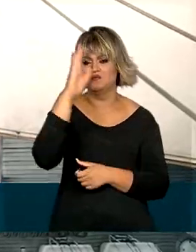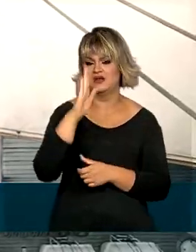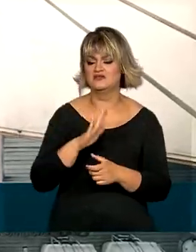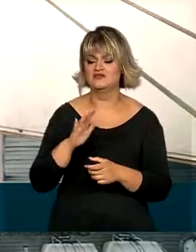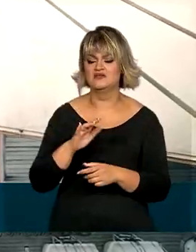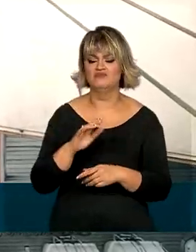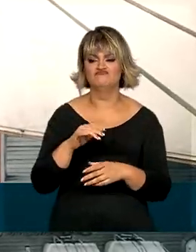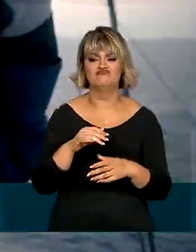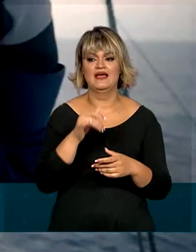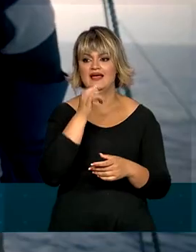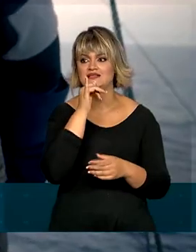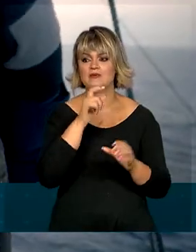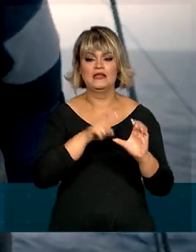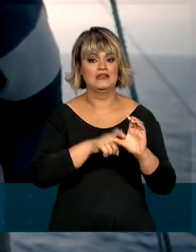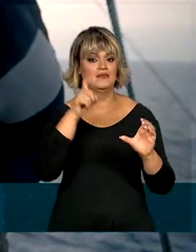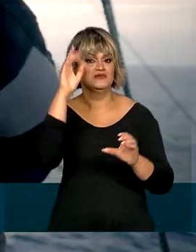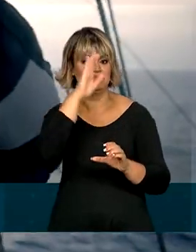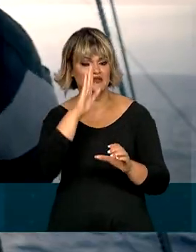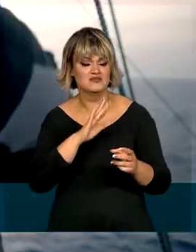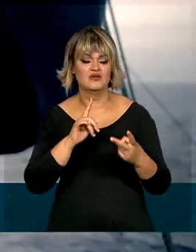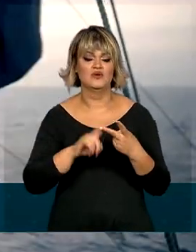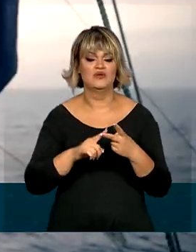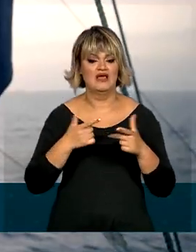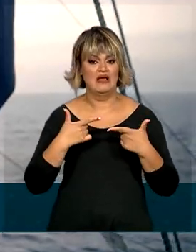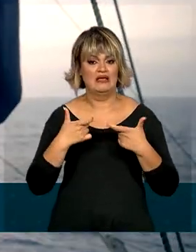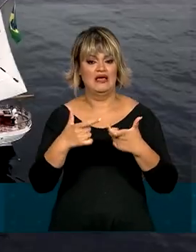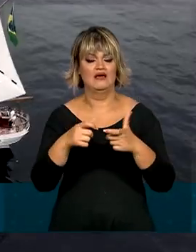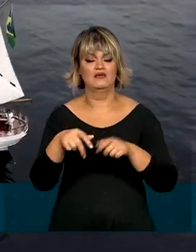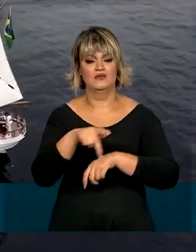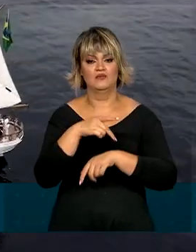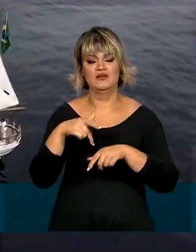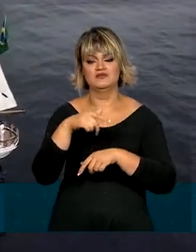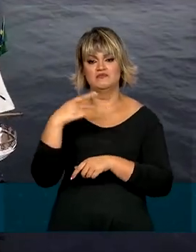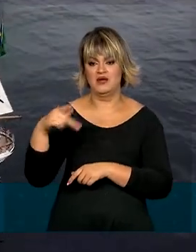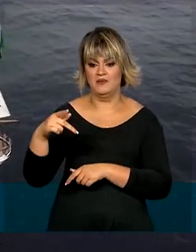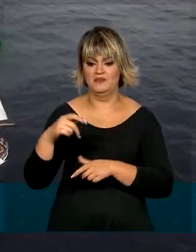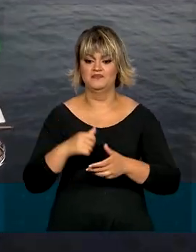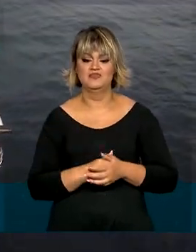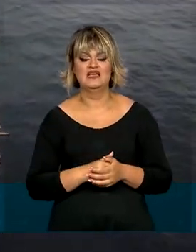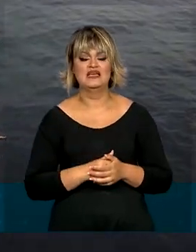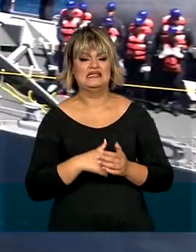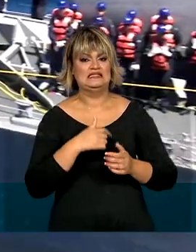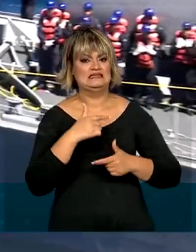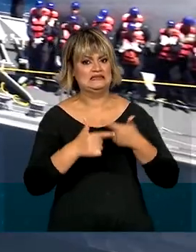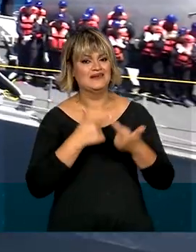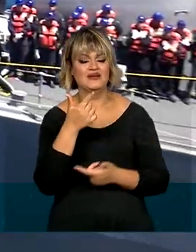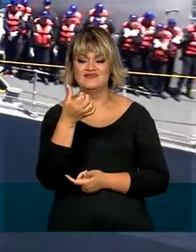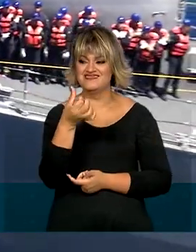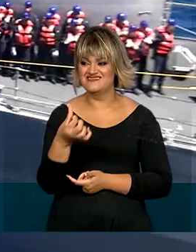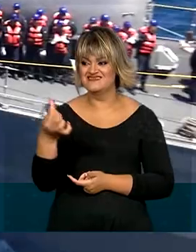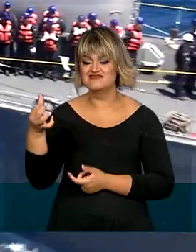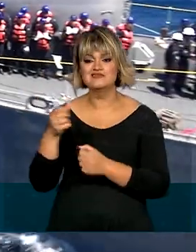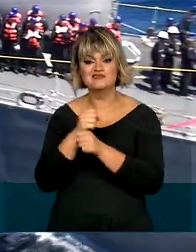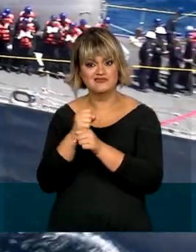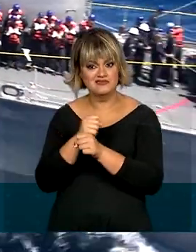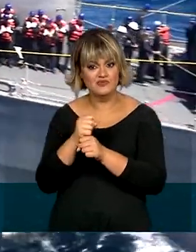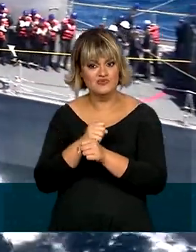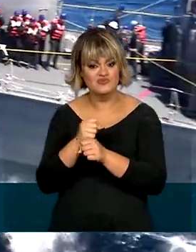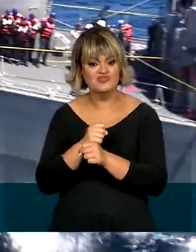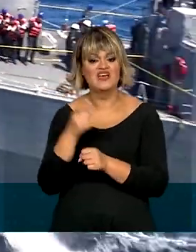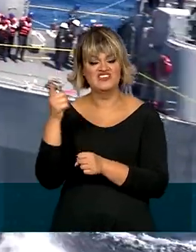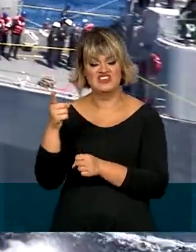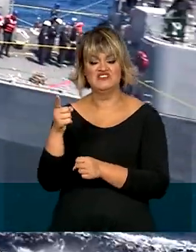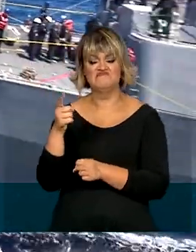história, como a independência do Brasil e a guerra do Paraguai. Após servir por 66 anos, foi escolhido